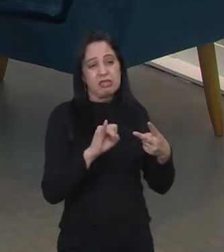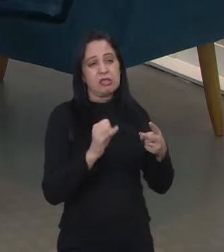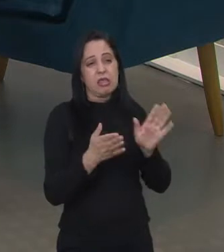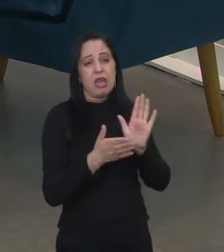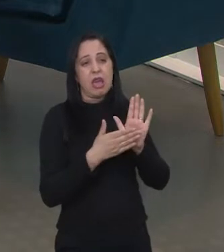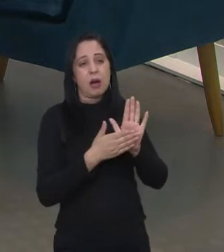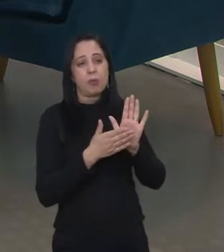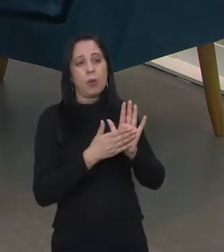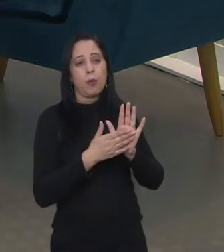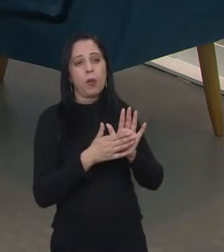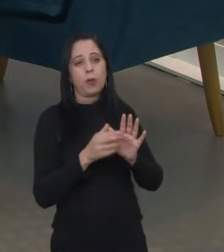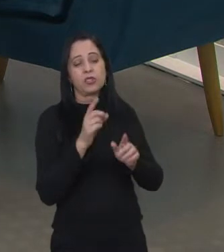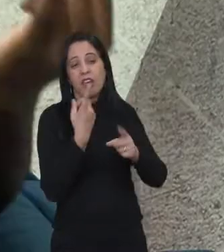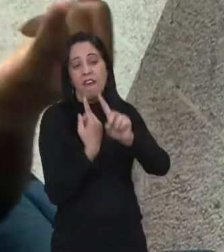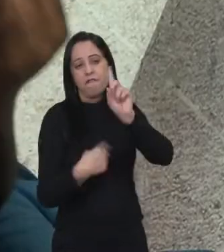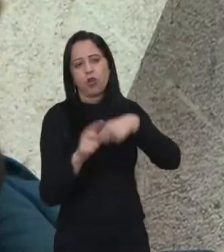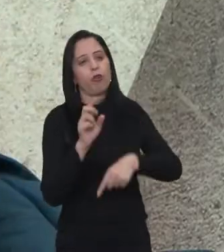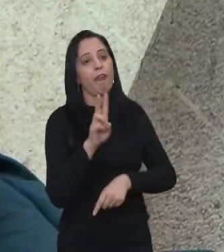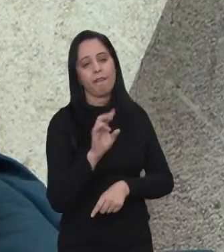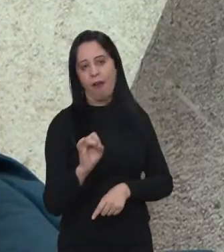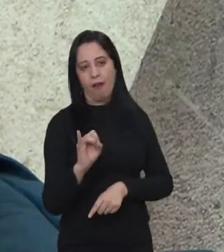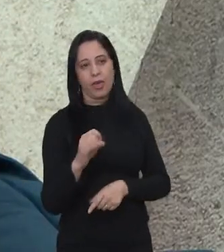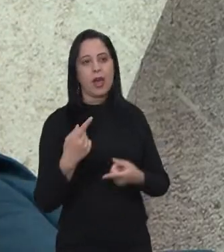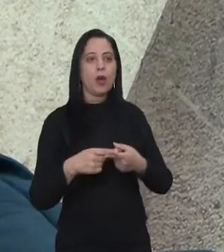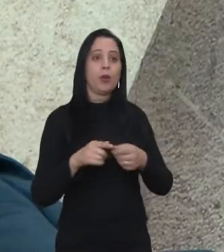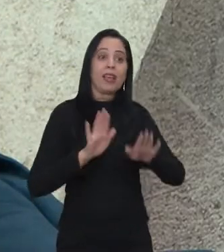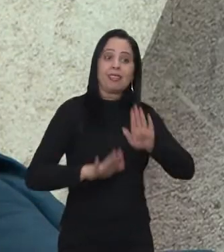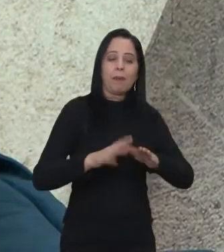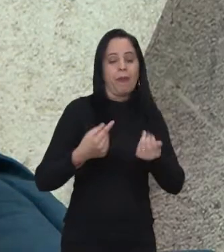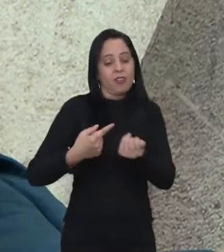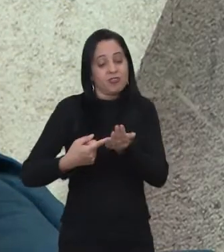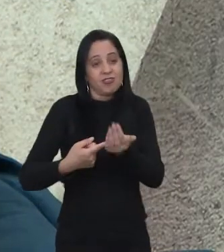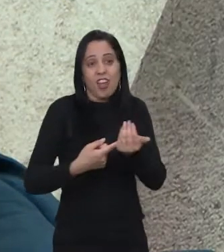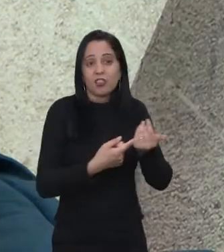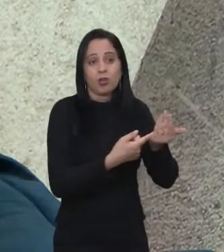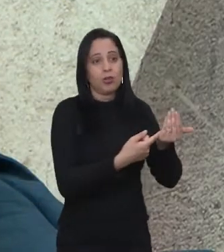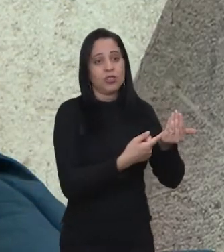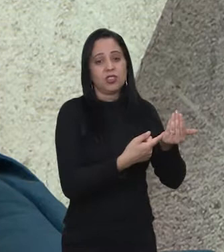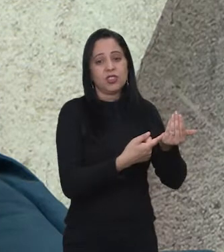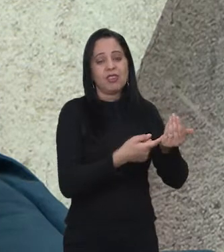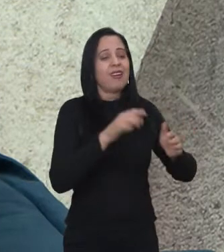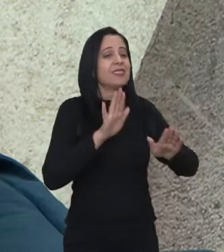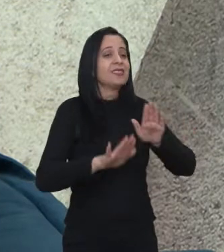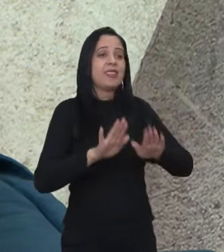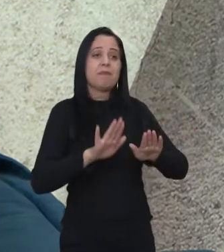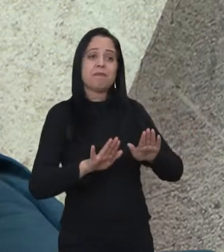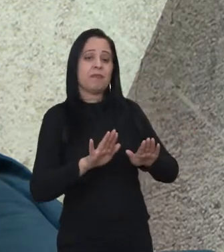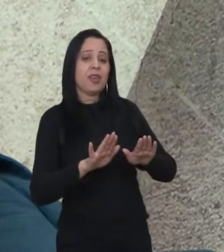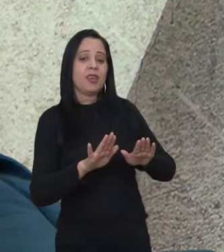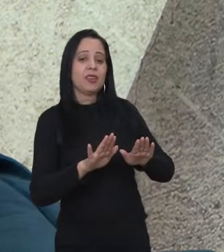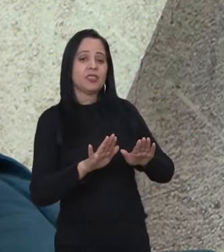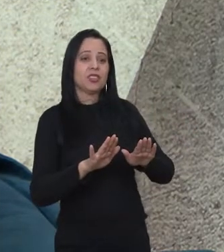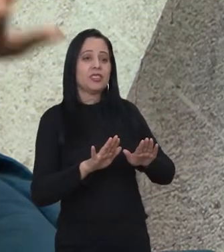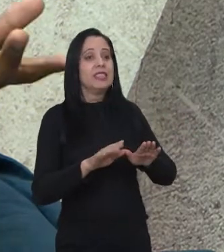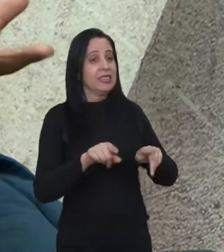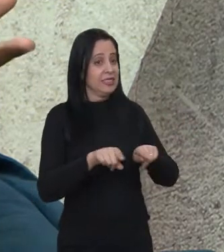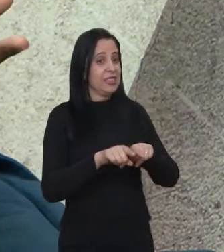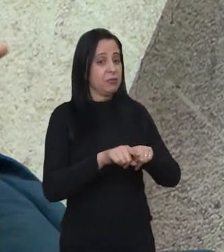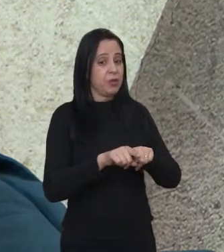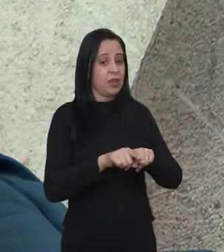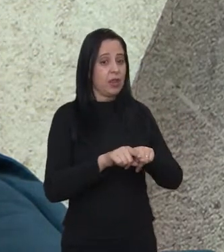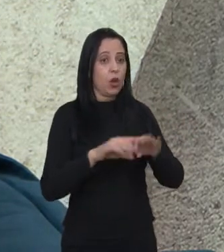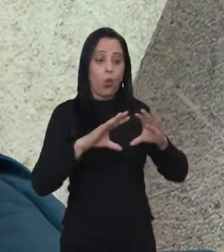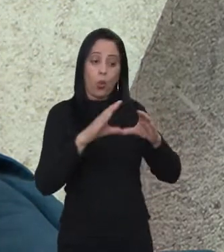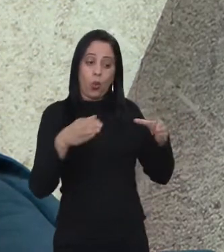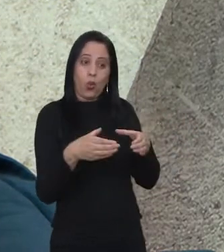porque depende da tecnologia, se a tecnologia está presente. Depende de um fator muito importante, que são as pessoas,